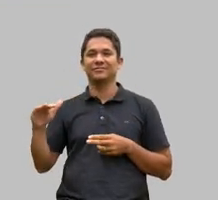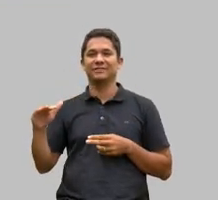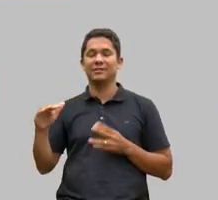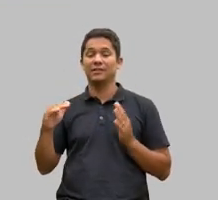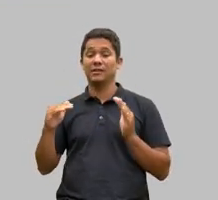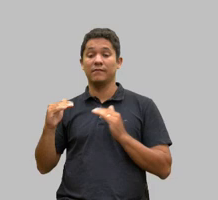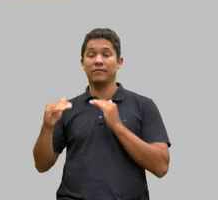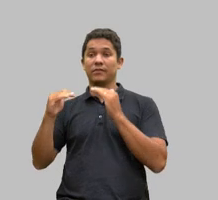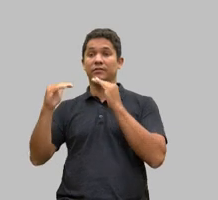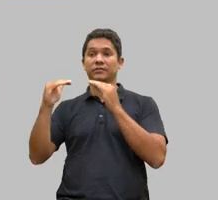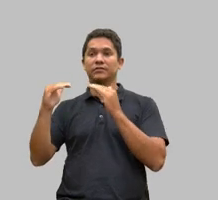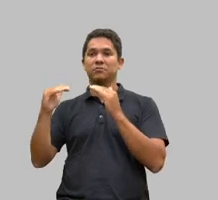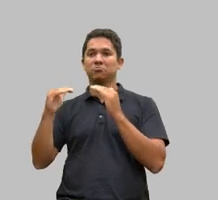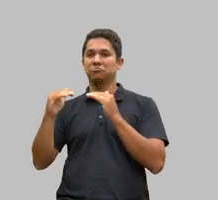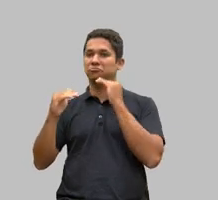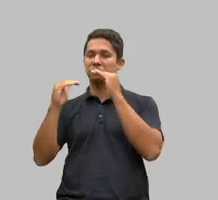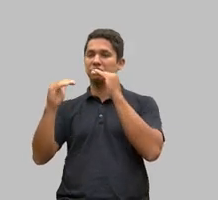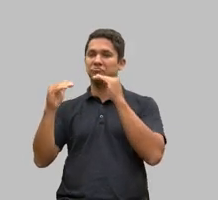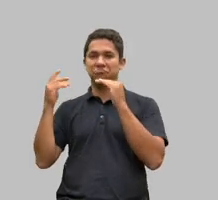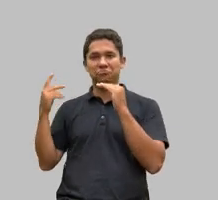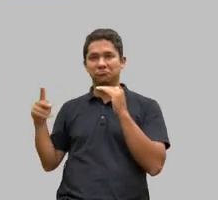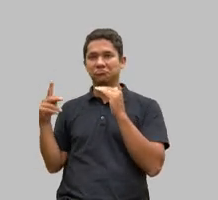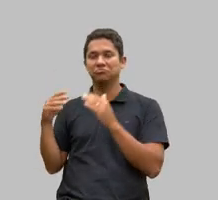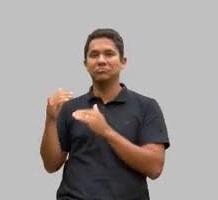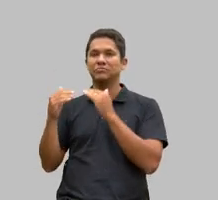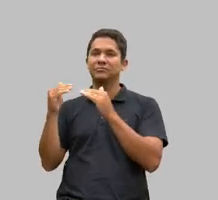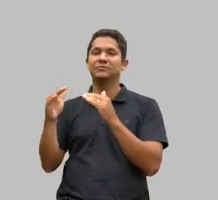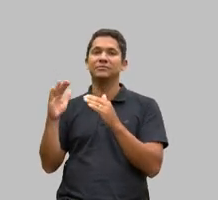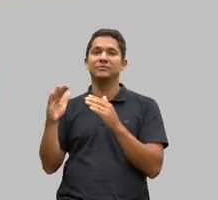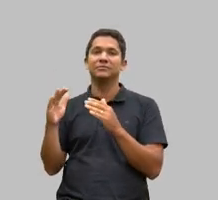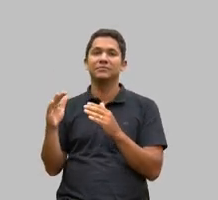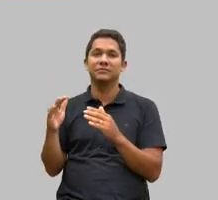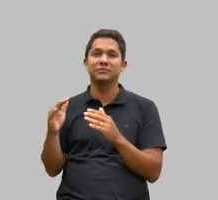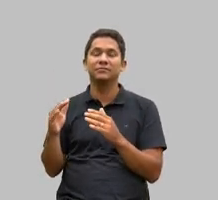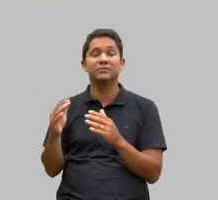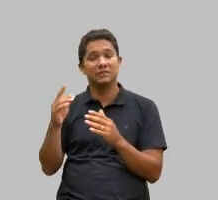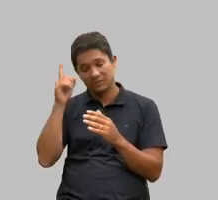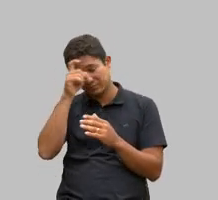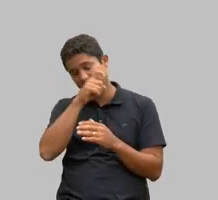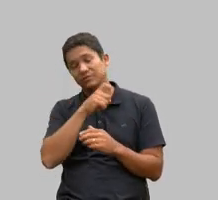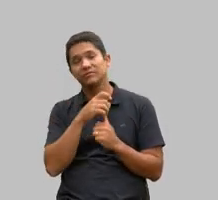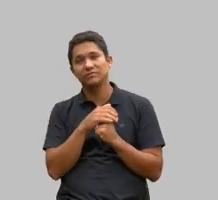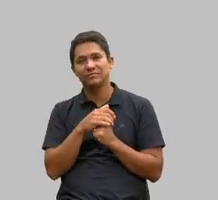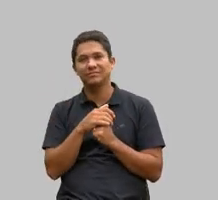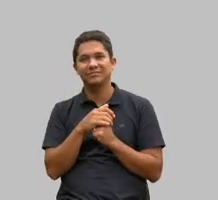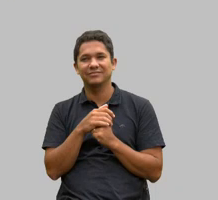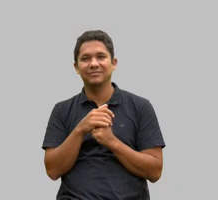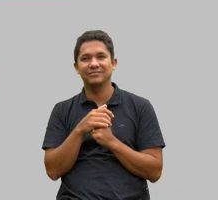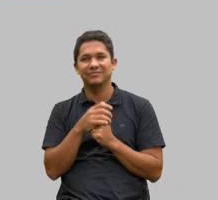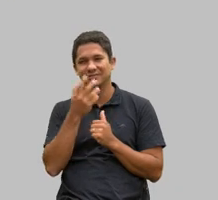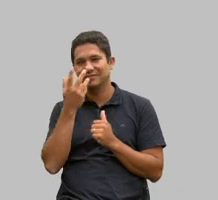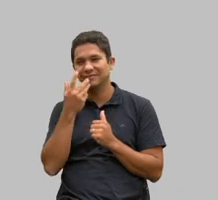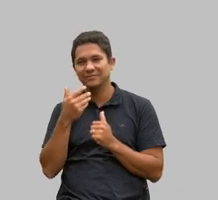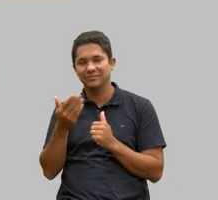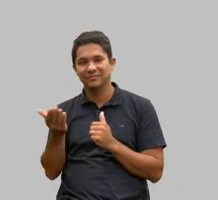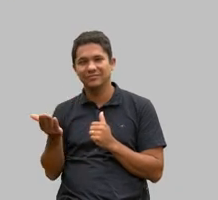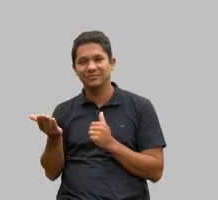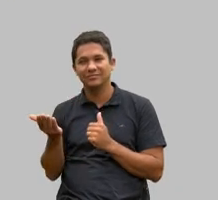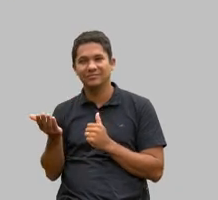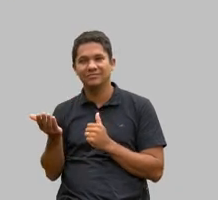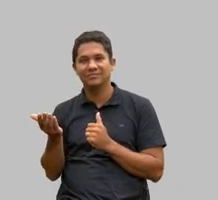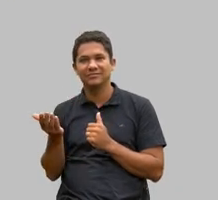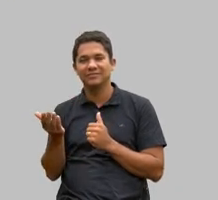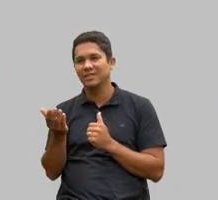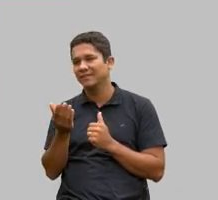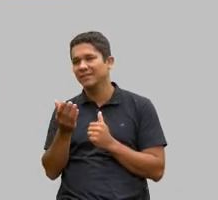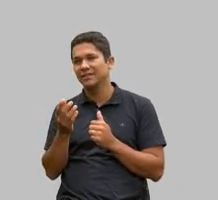dentro das possibilidades dele mas uma evolução muito difícil um menino cujo ele não vai ser dependente